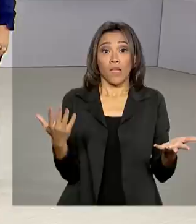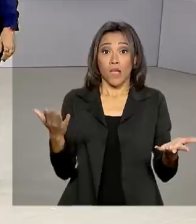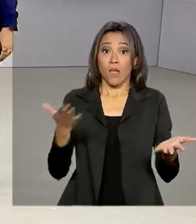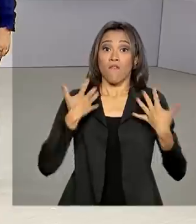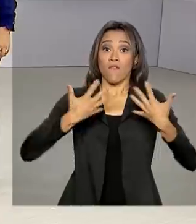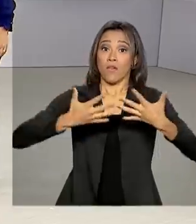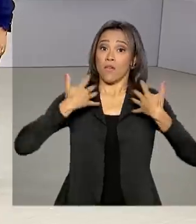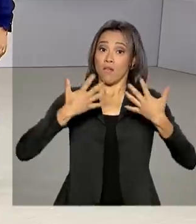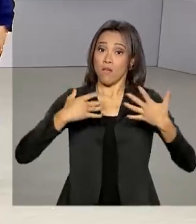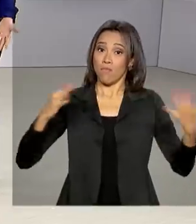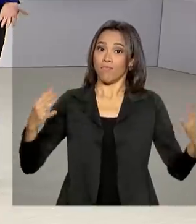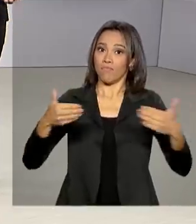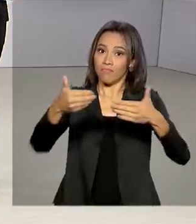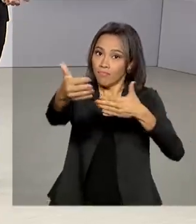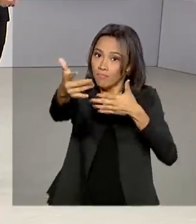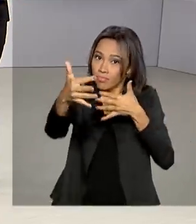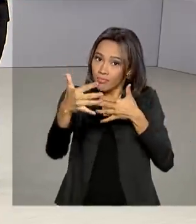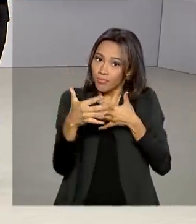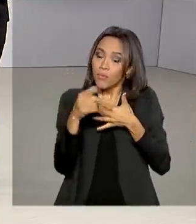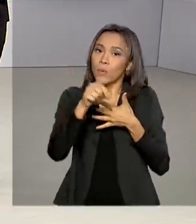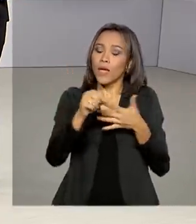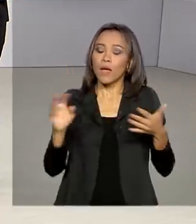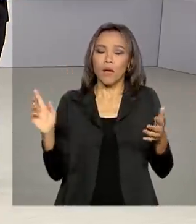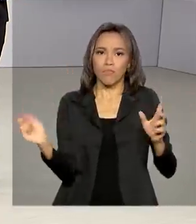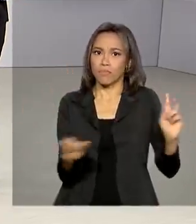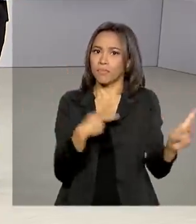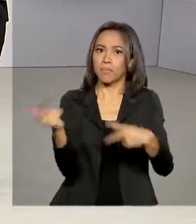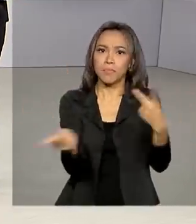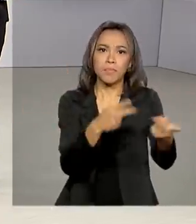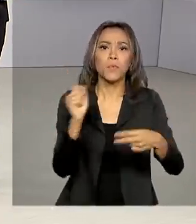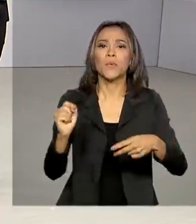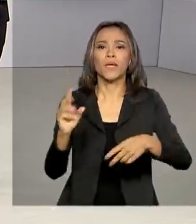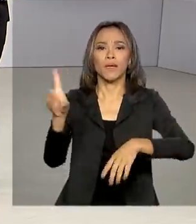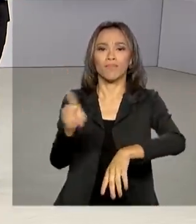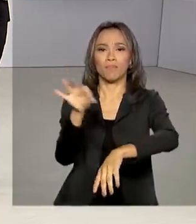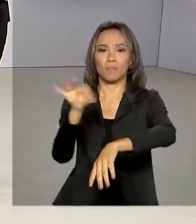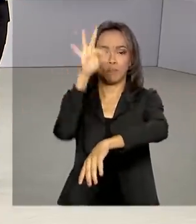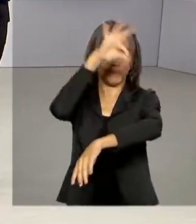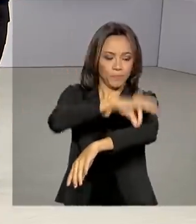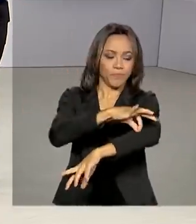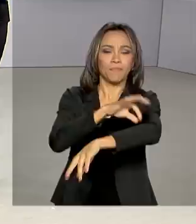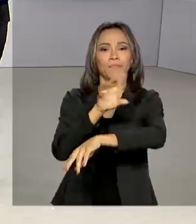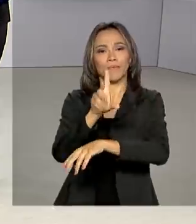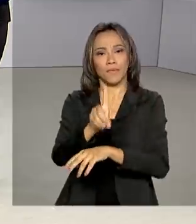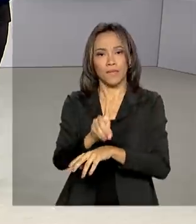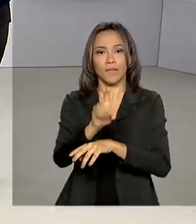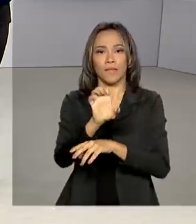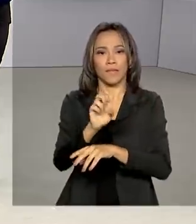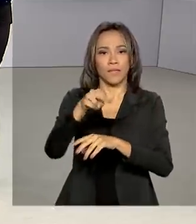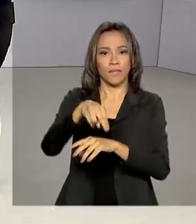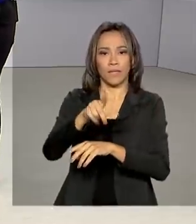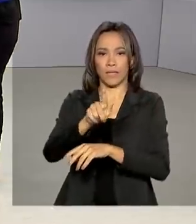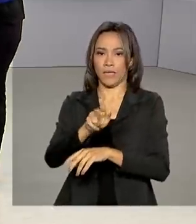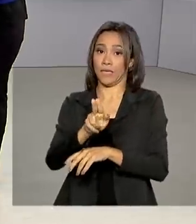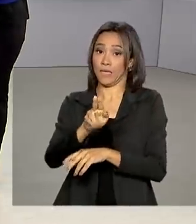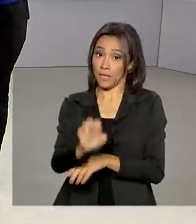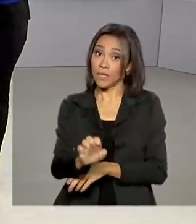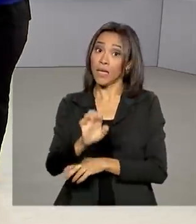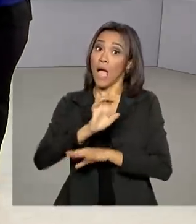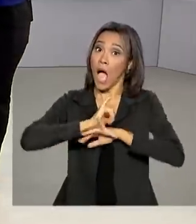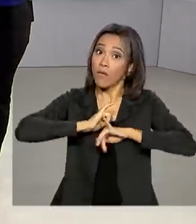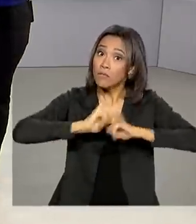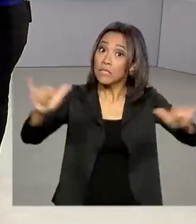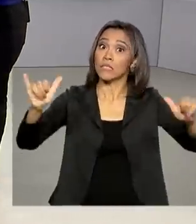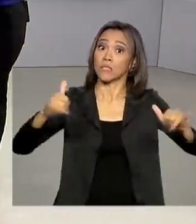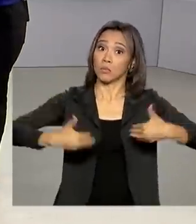aumenta a ocorrência de doenças transmitidas por mosquitos, como a dengue. O Ministério da Saúde emitiu um alerta para um possível